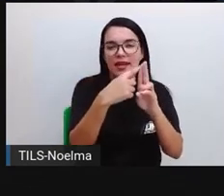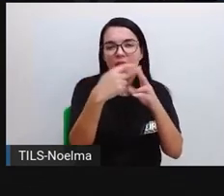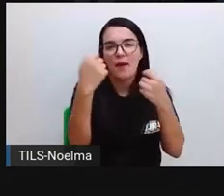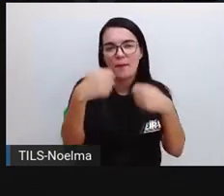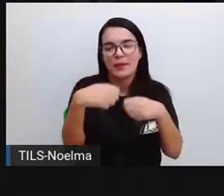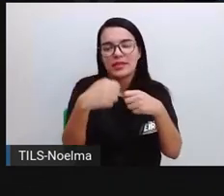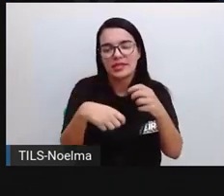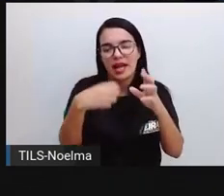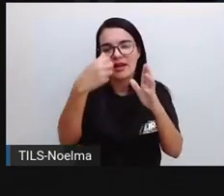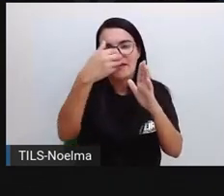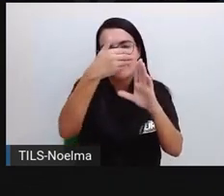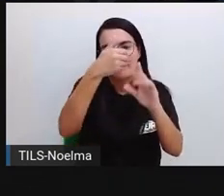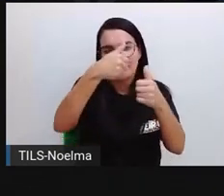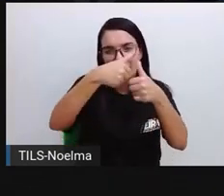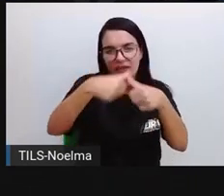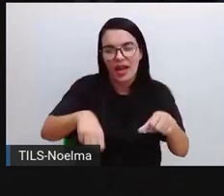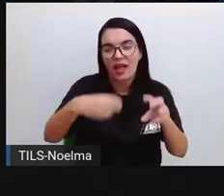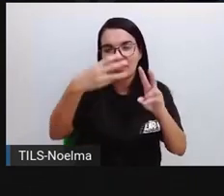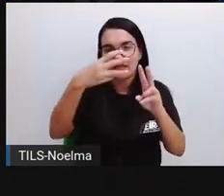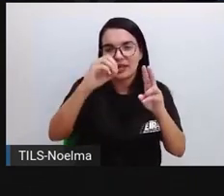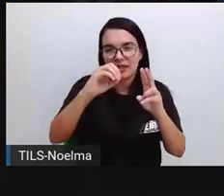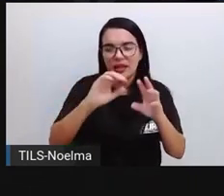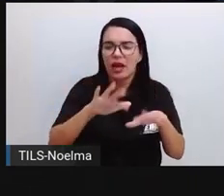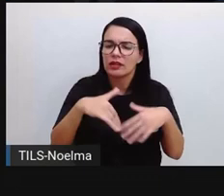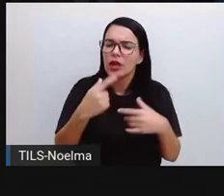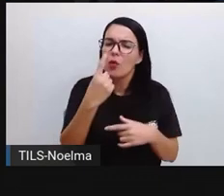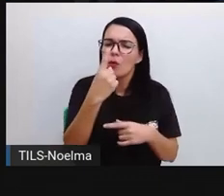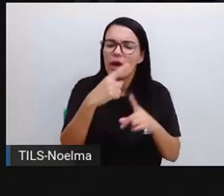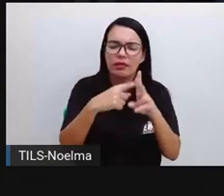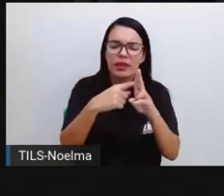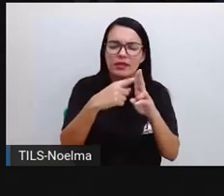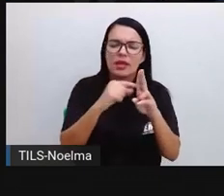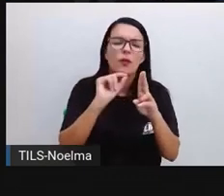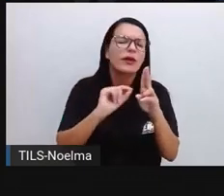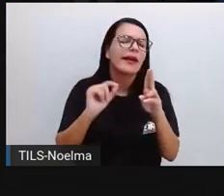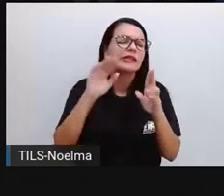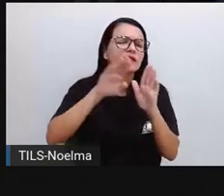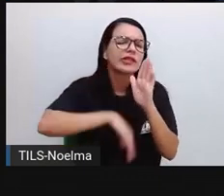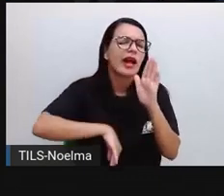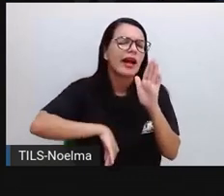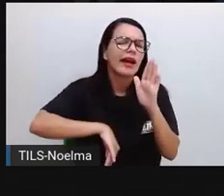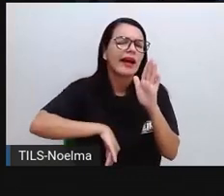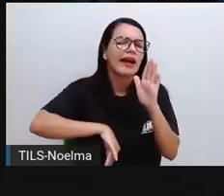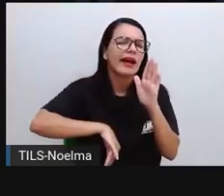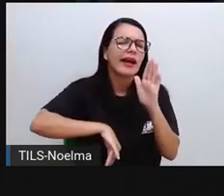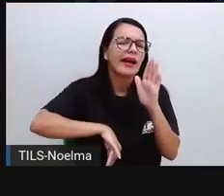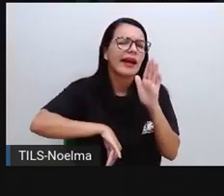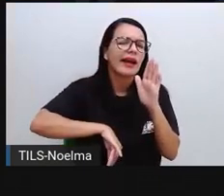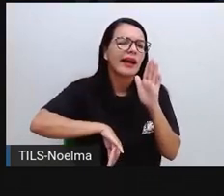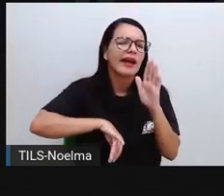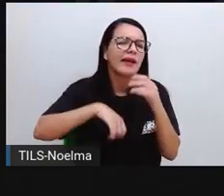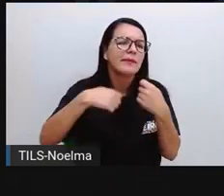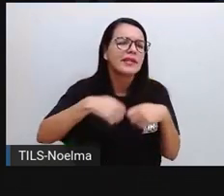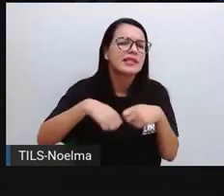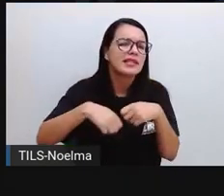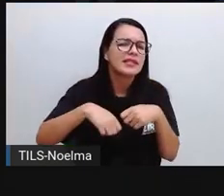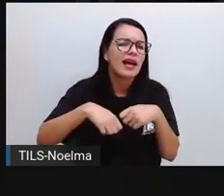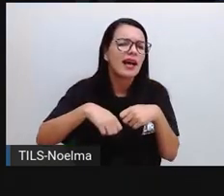30. Então, se é uma dezena, a gente tem que tirar quanto? Quantas unidades?